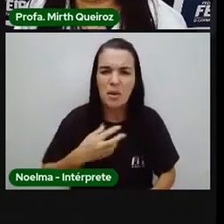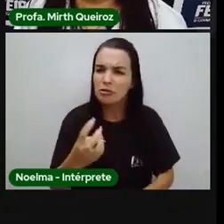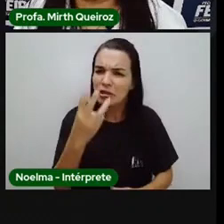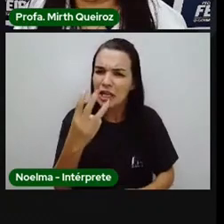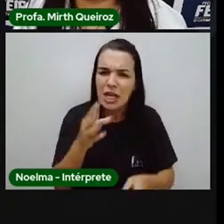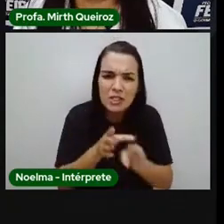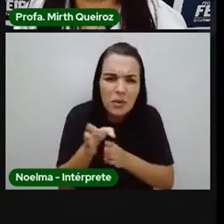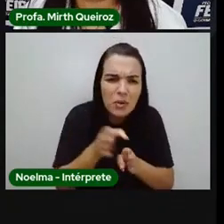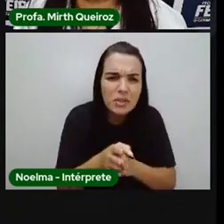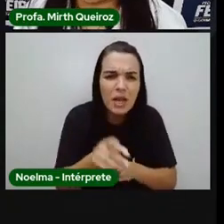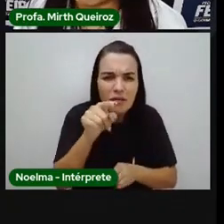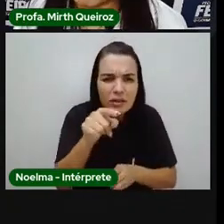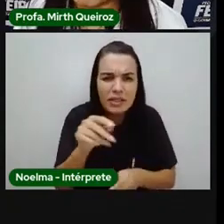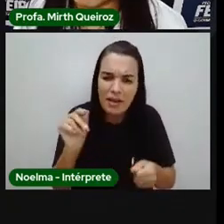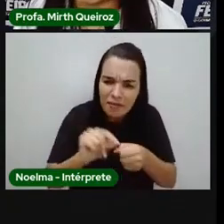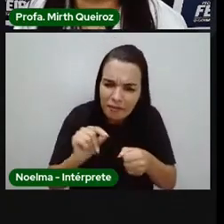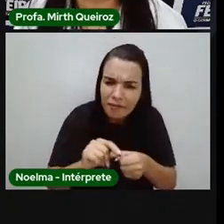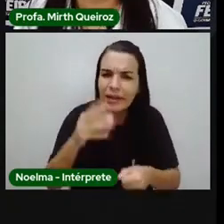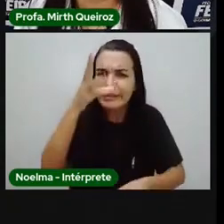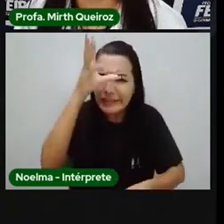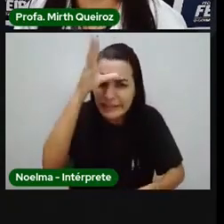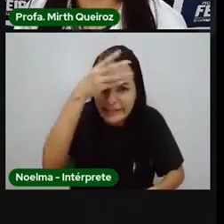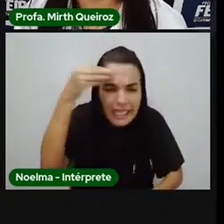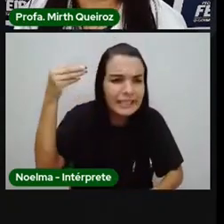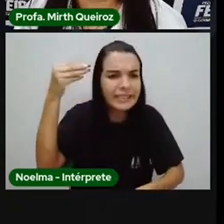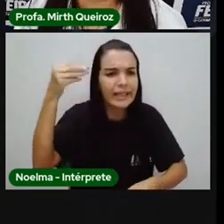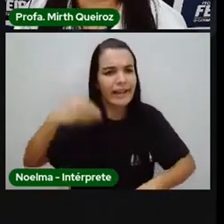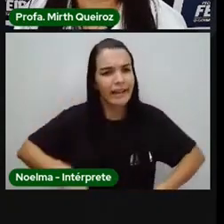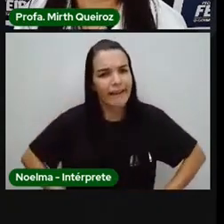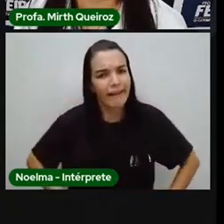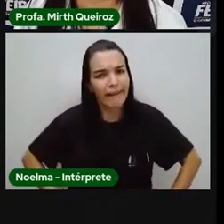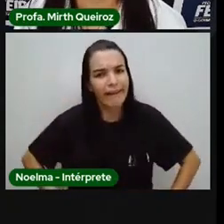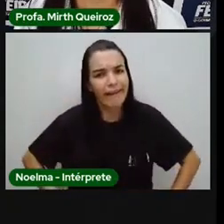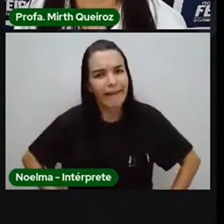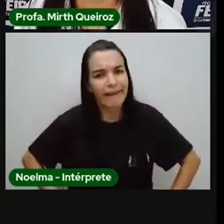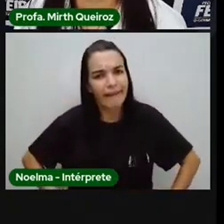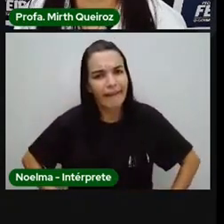conselhos te apressastes a esquecer.